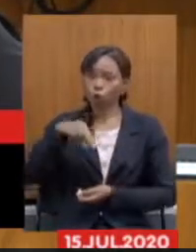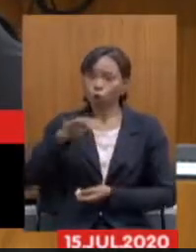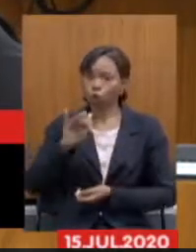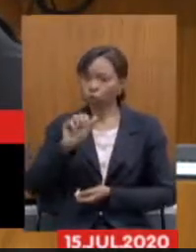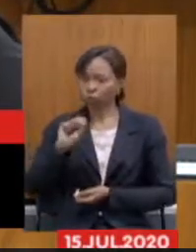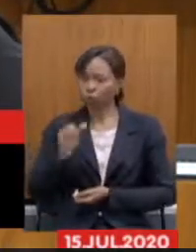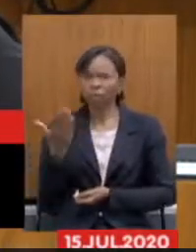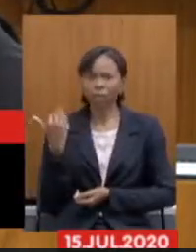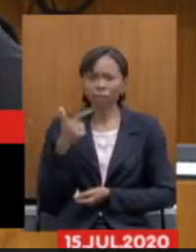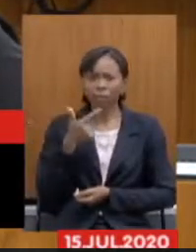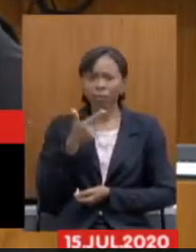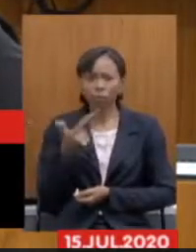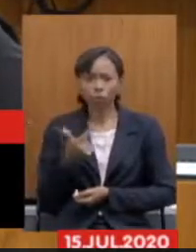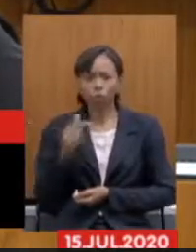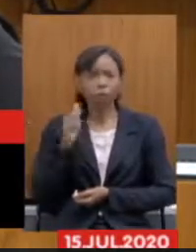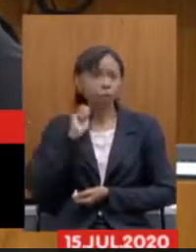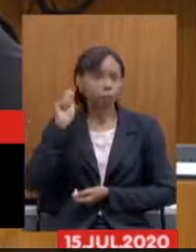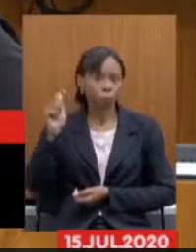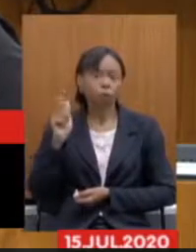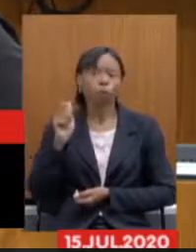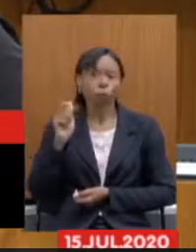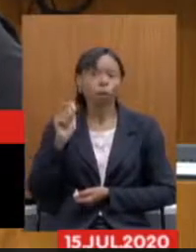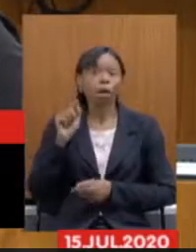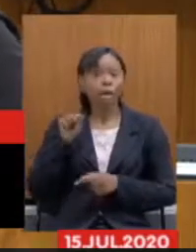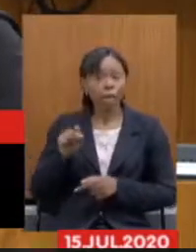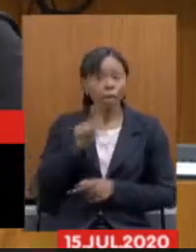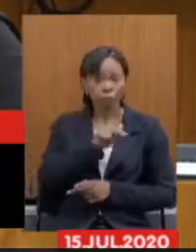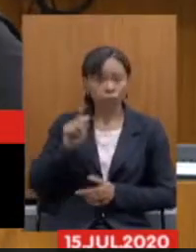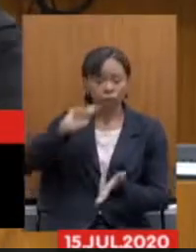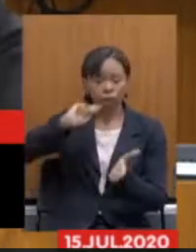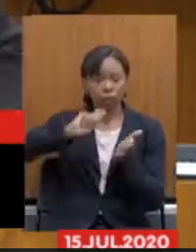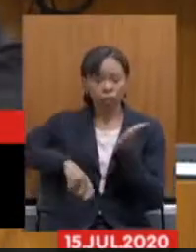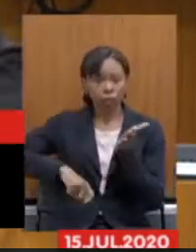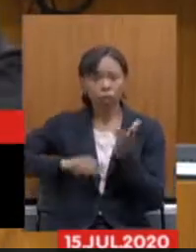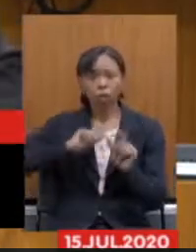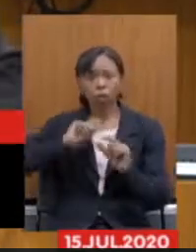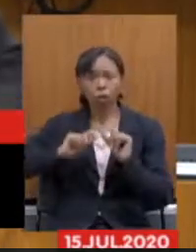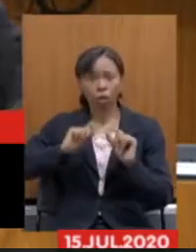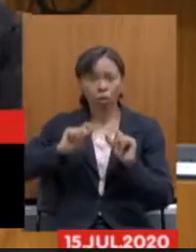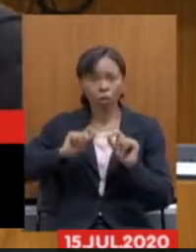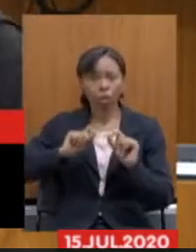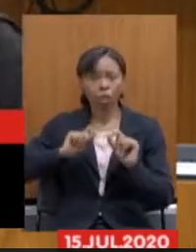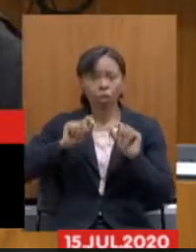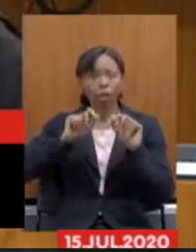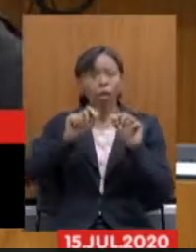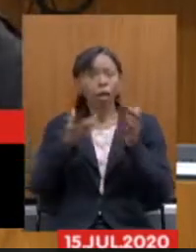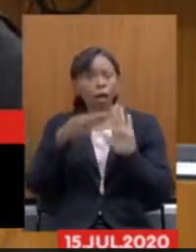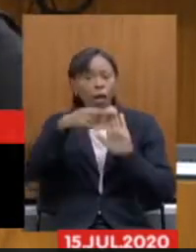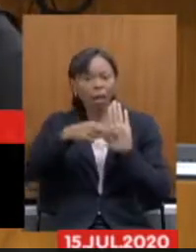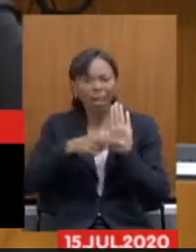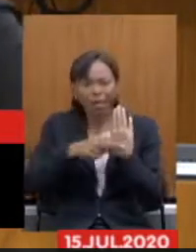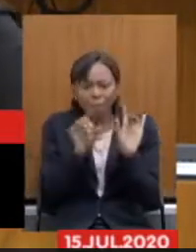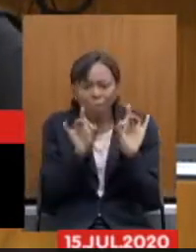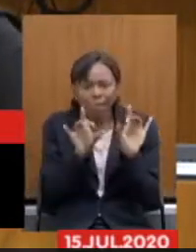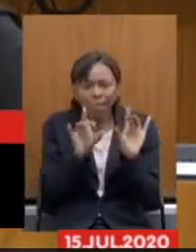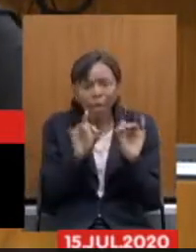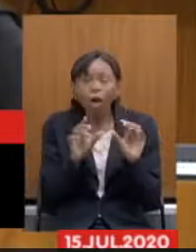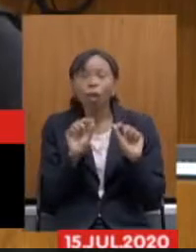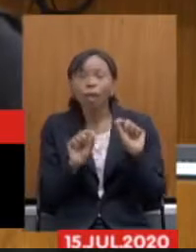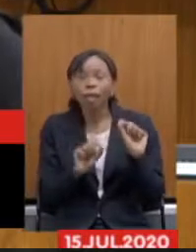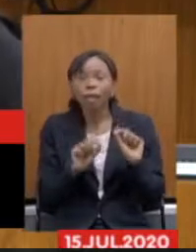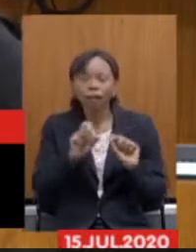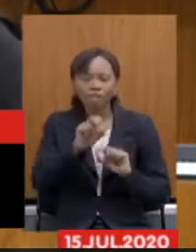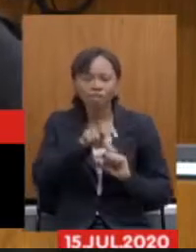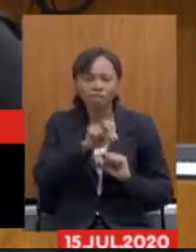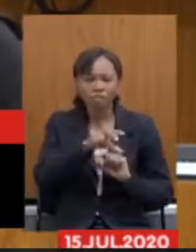porque o CONFAS tem que ser unânime, onde ele assinou a extensão de um regime especial para agrotóxico, que mata, causa